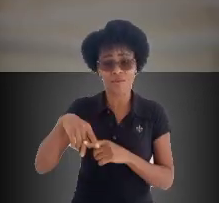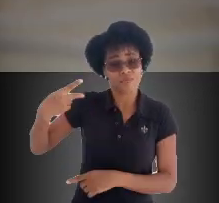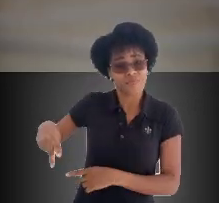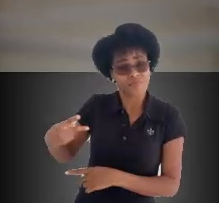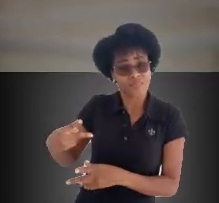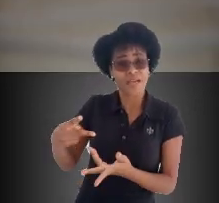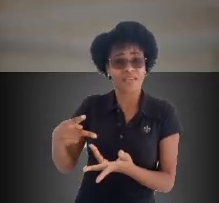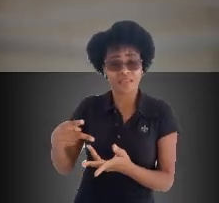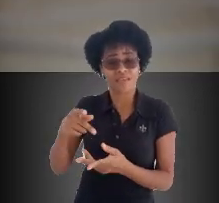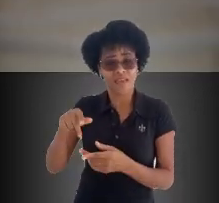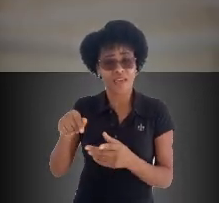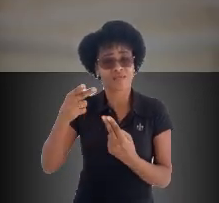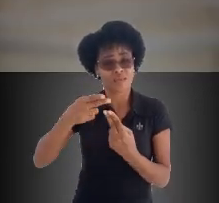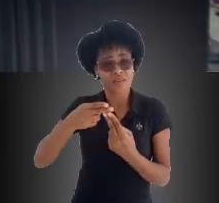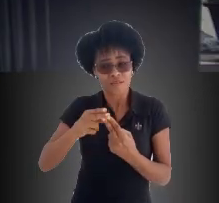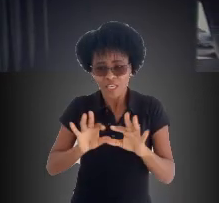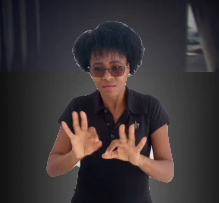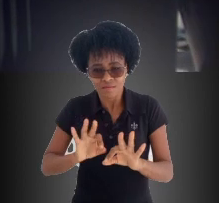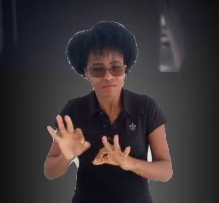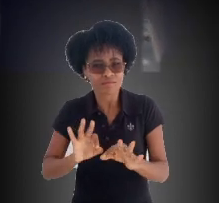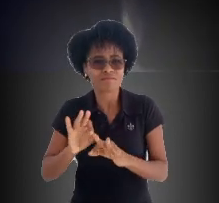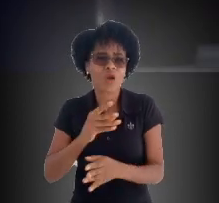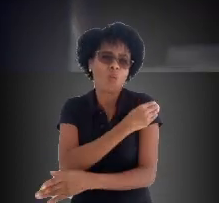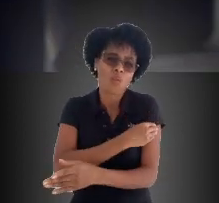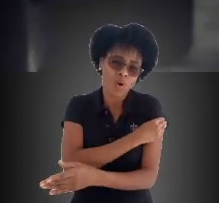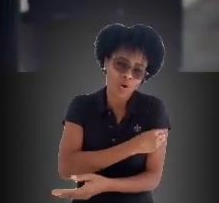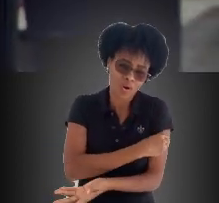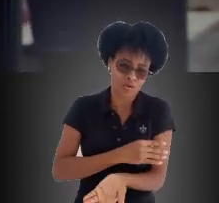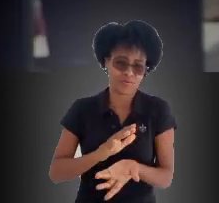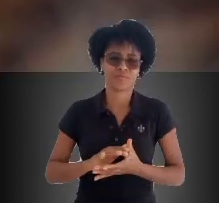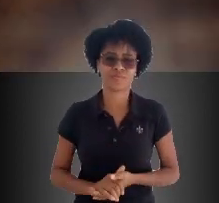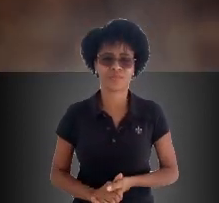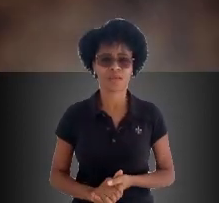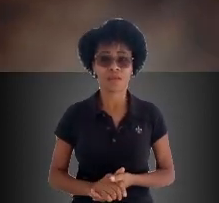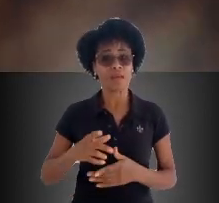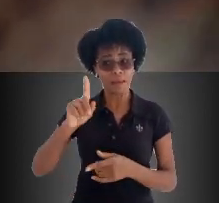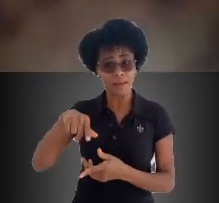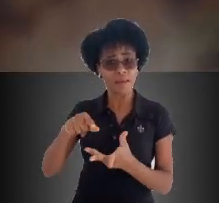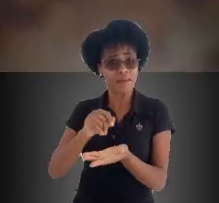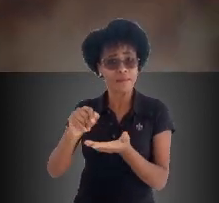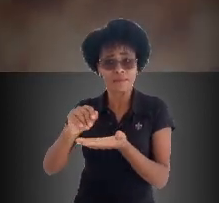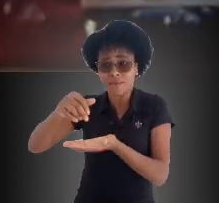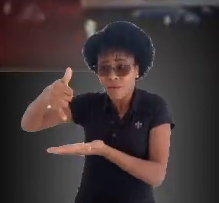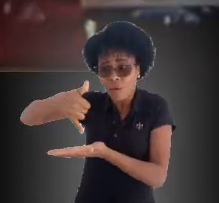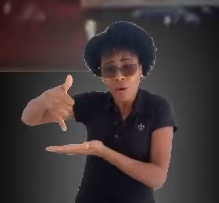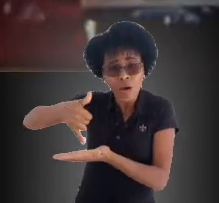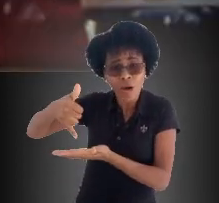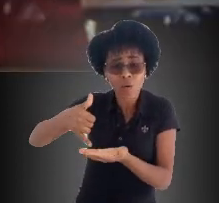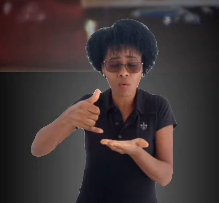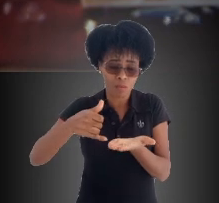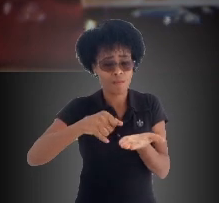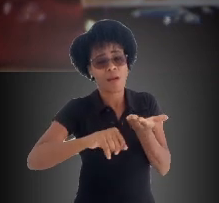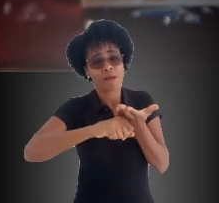Química, que produziu álcool em gel. Essa é a produção de sabão artesanal, não de óleo. Quando a gente recebe esse óleo, a gente faz